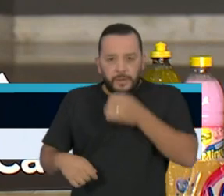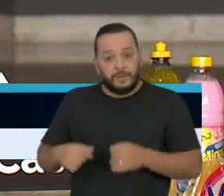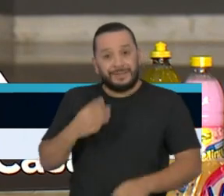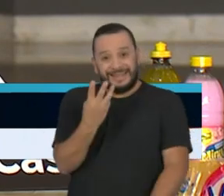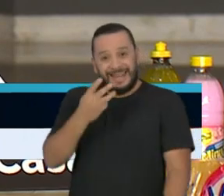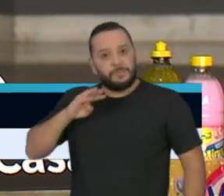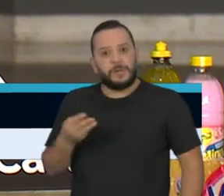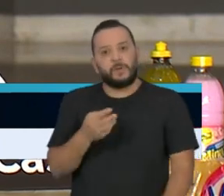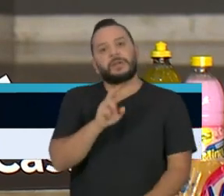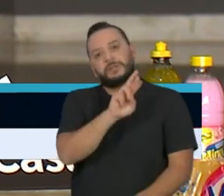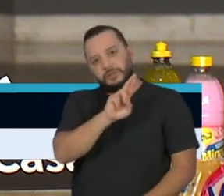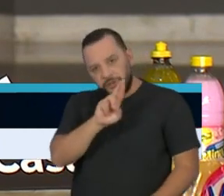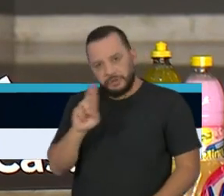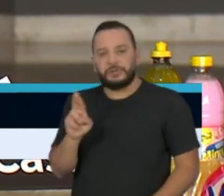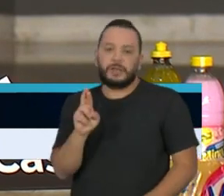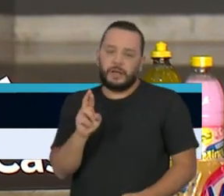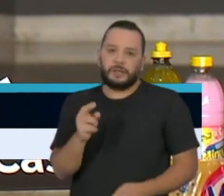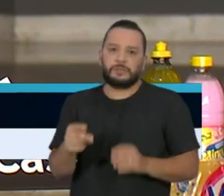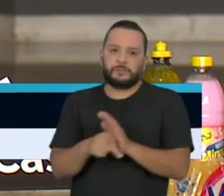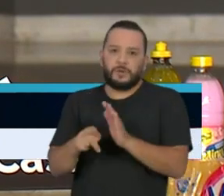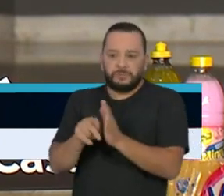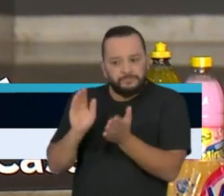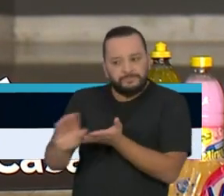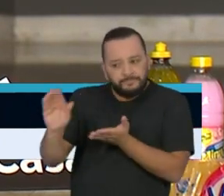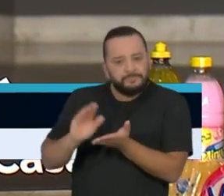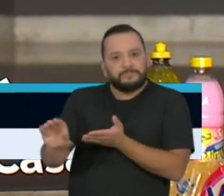além da participação da iniciativa privada.